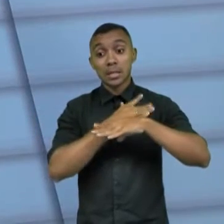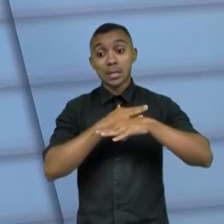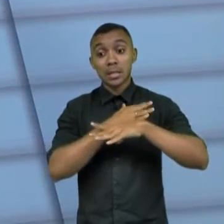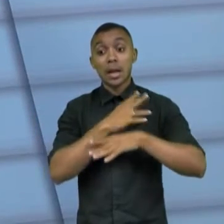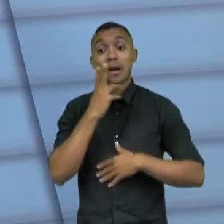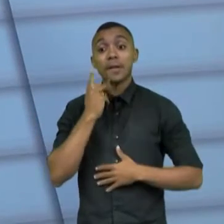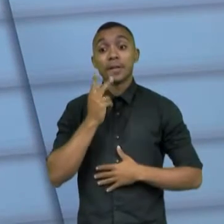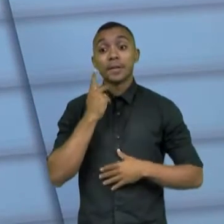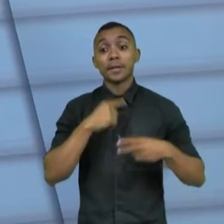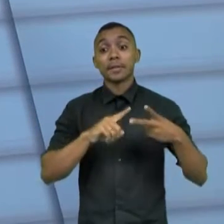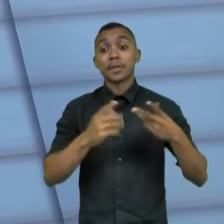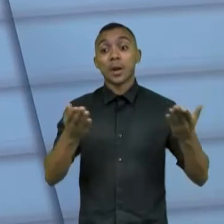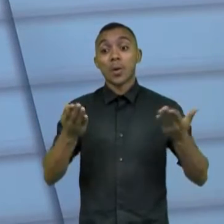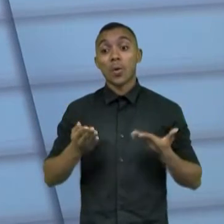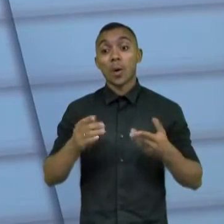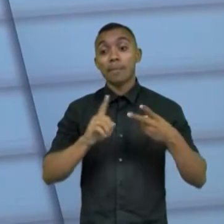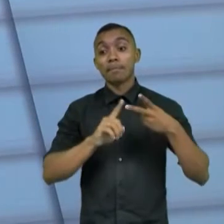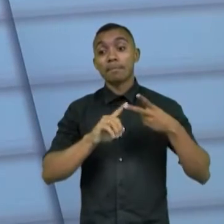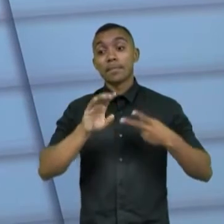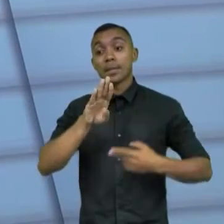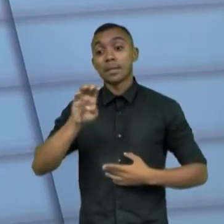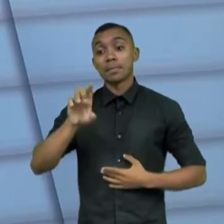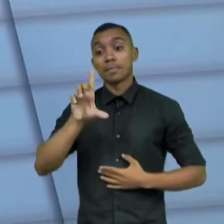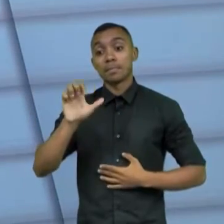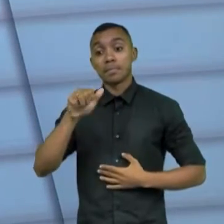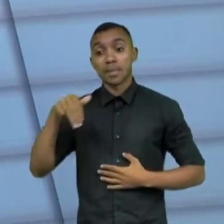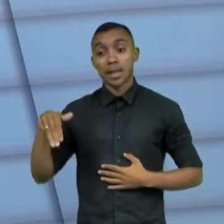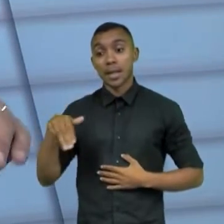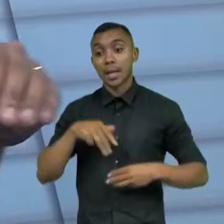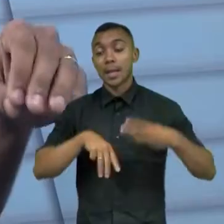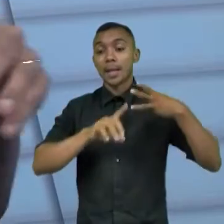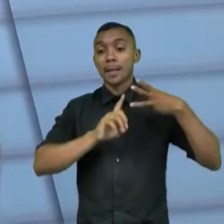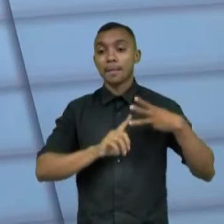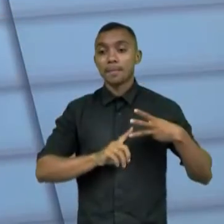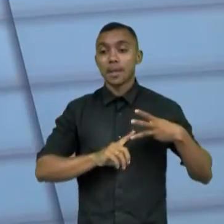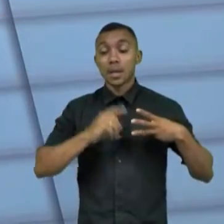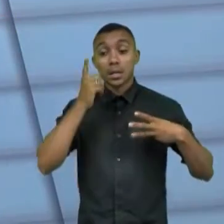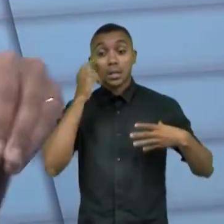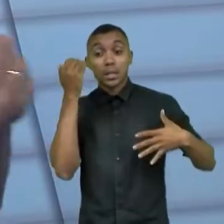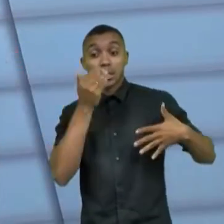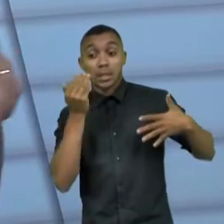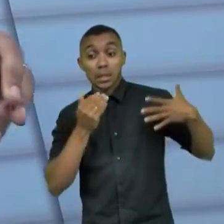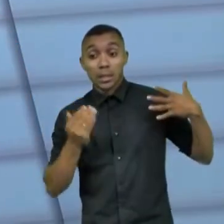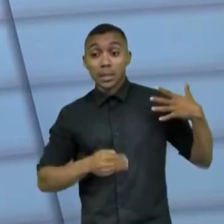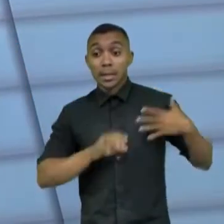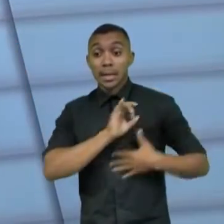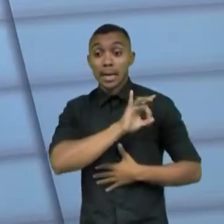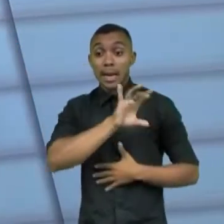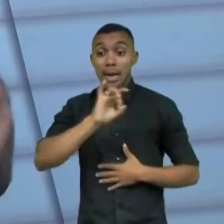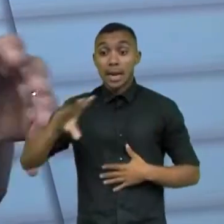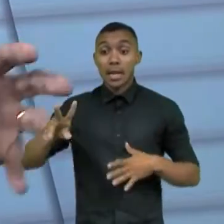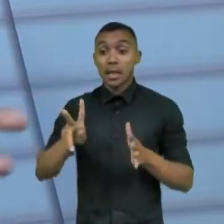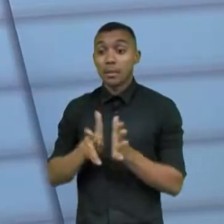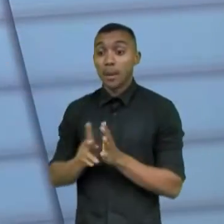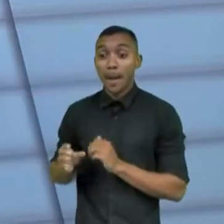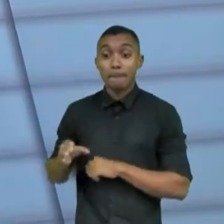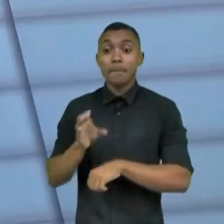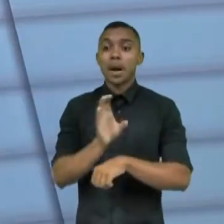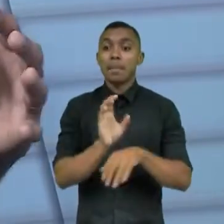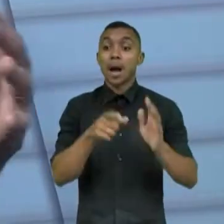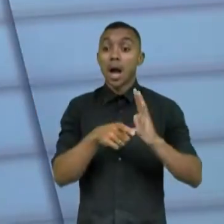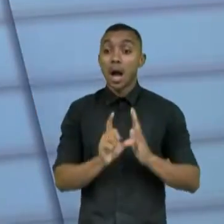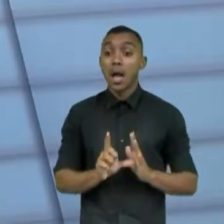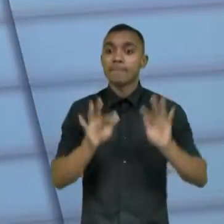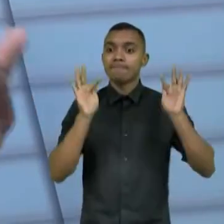Agora foi Belém. Acabaram de fazer o lançamento em Belém. Então, inicialmente, elas estão trabalhando individualmente com os lançamentos, mas após a conclusão desses